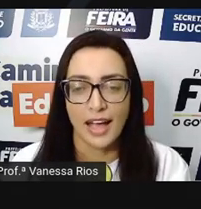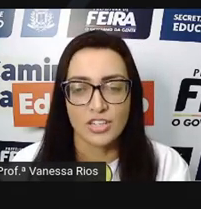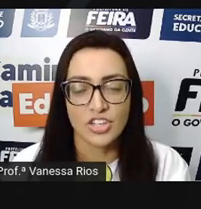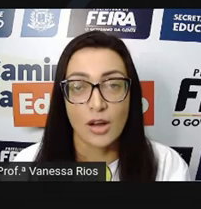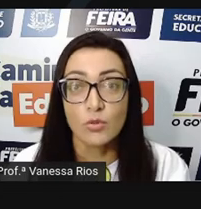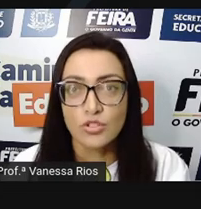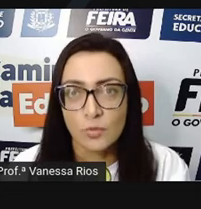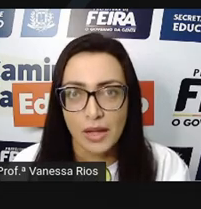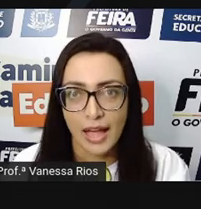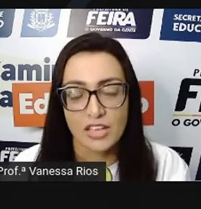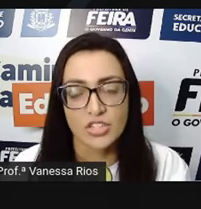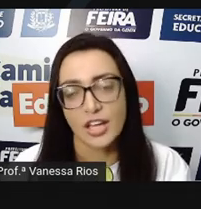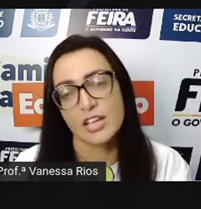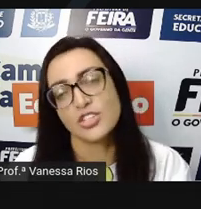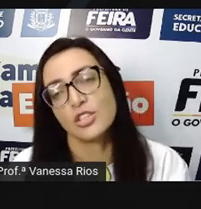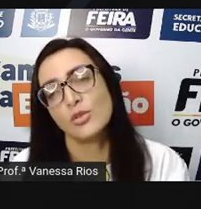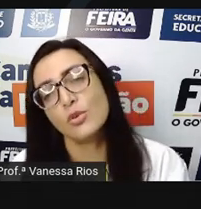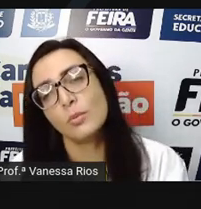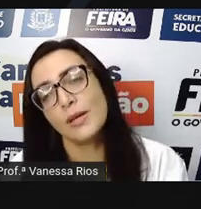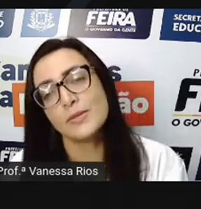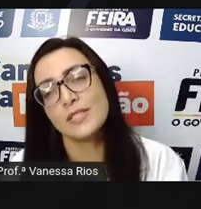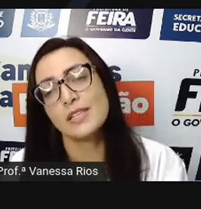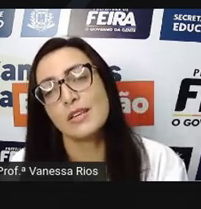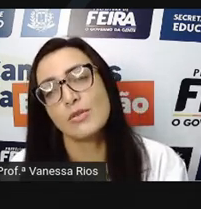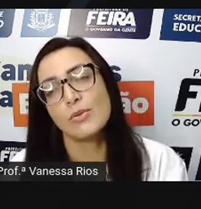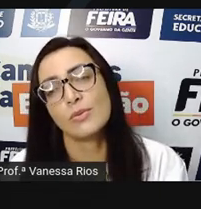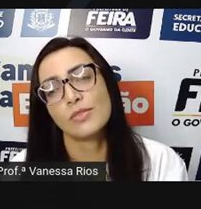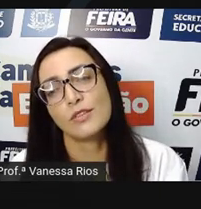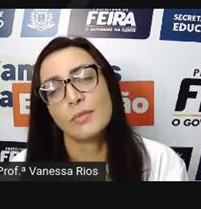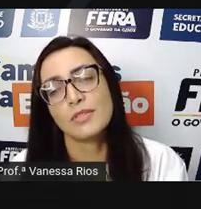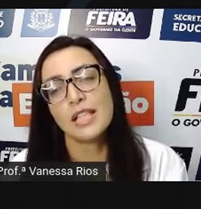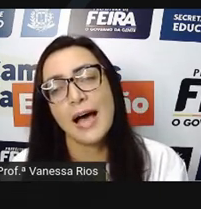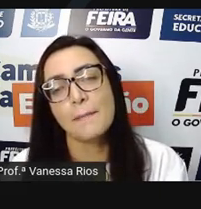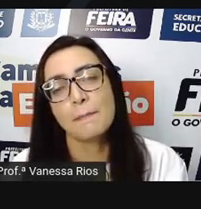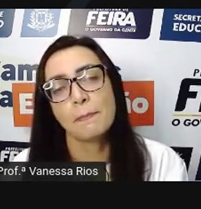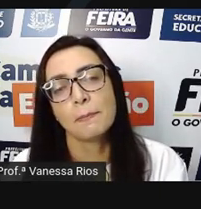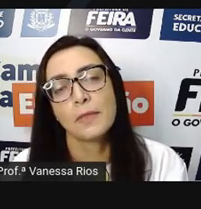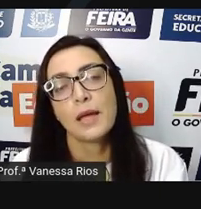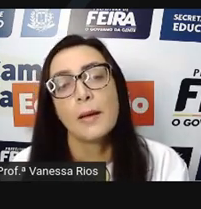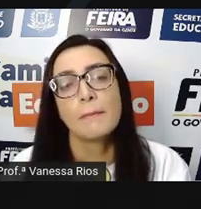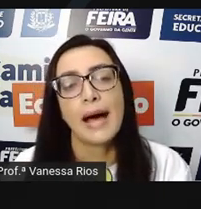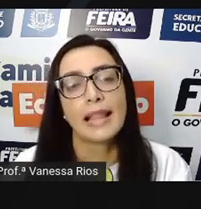uma caixa. A última caixa. Caixa número cinco. Então vamos lá?